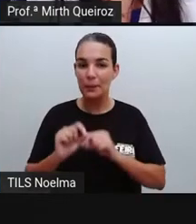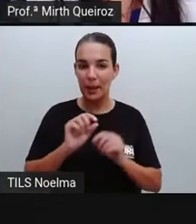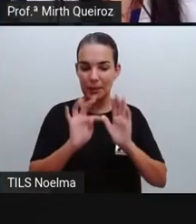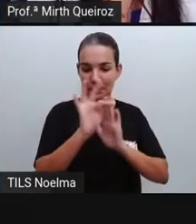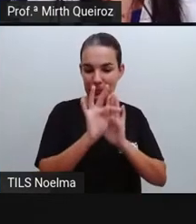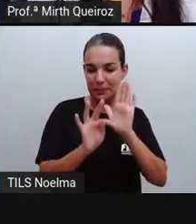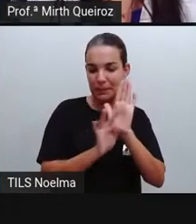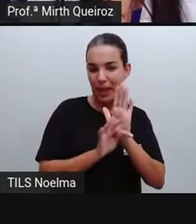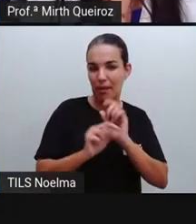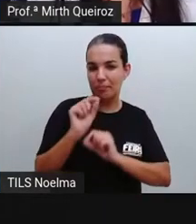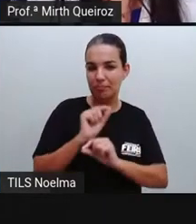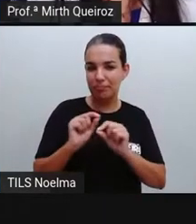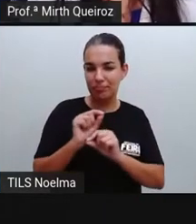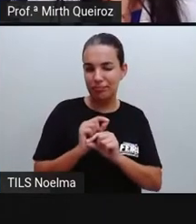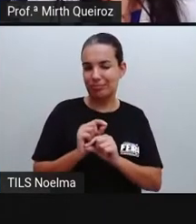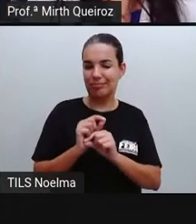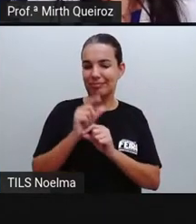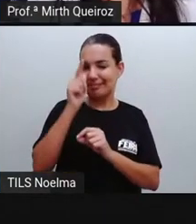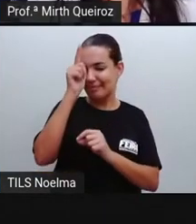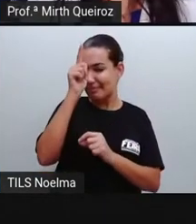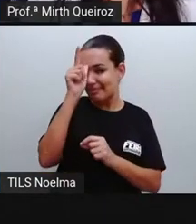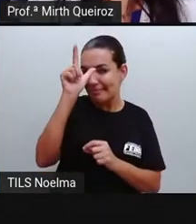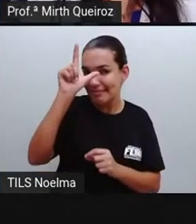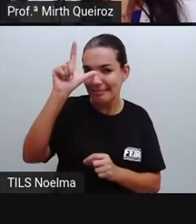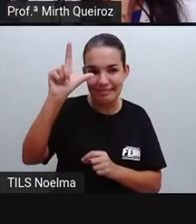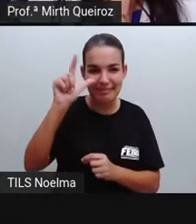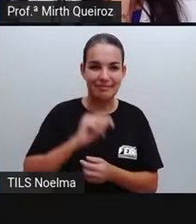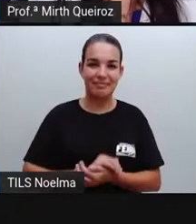o gênero lenda, certo?